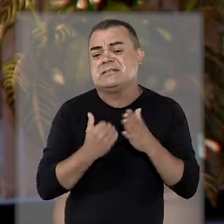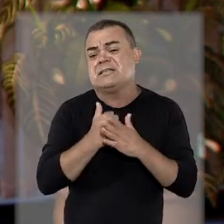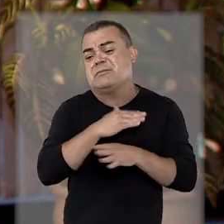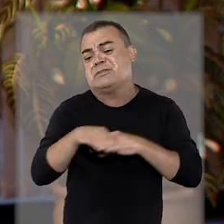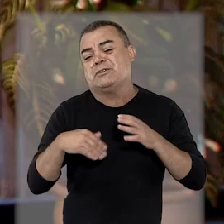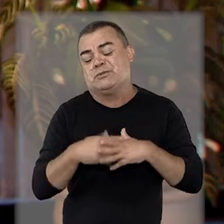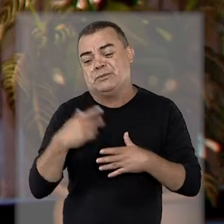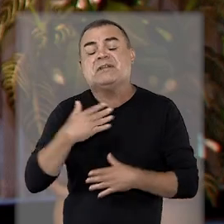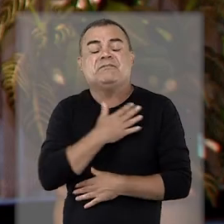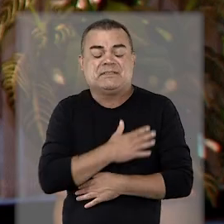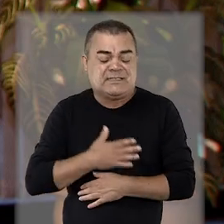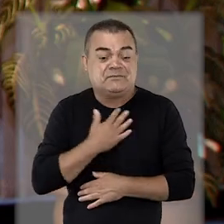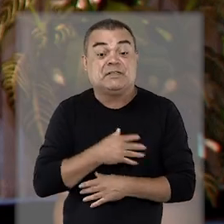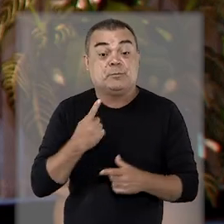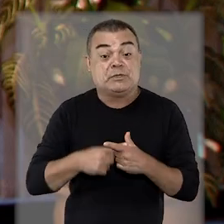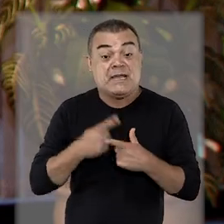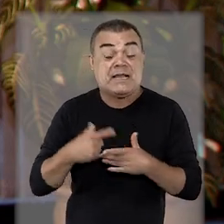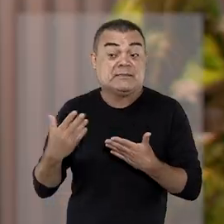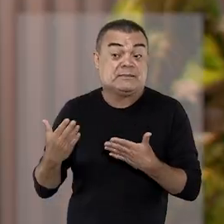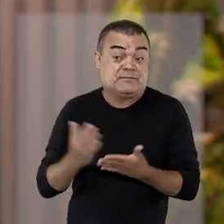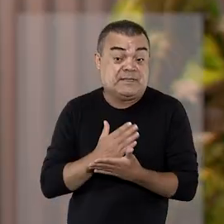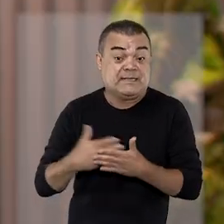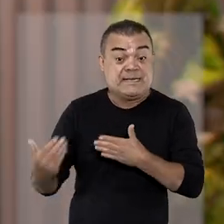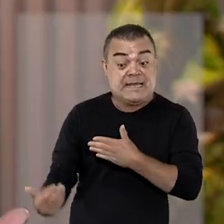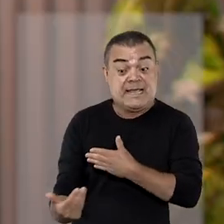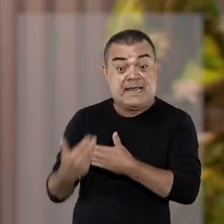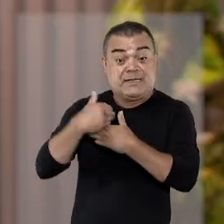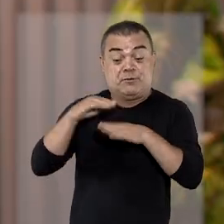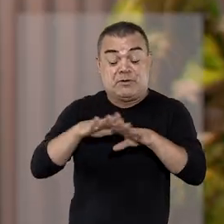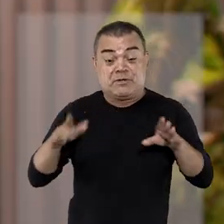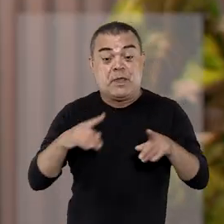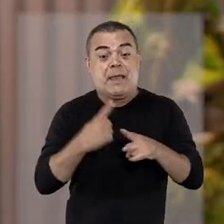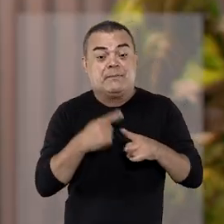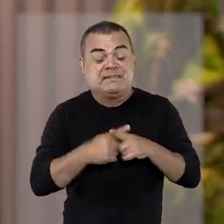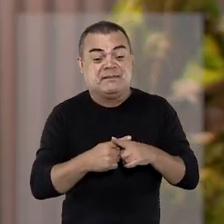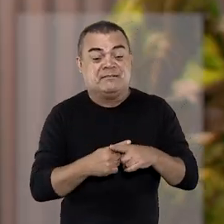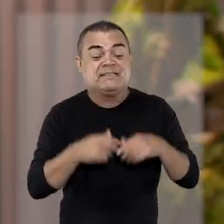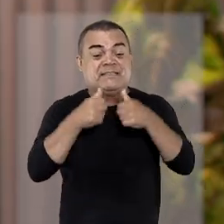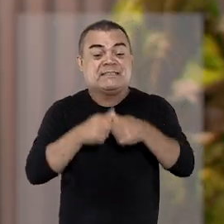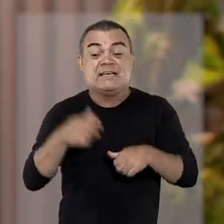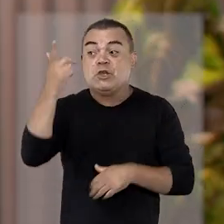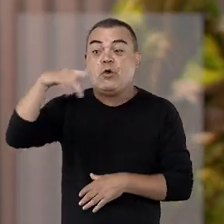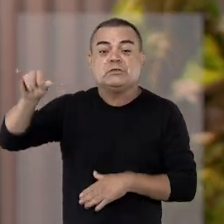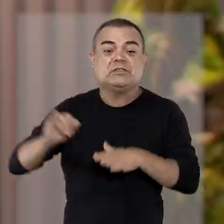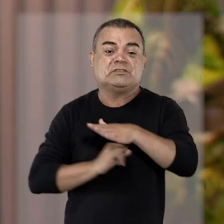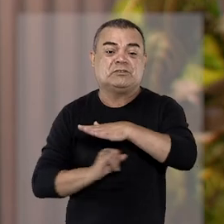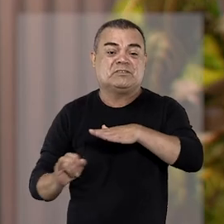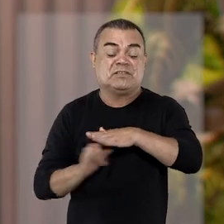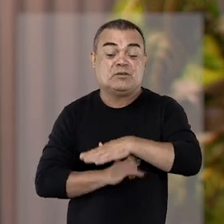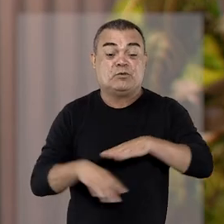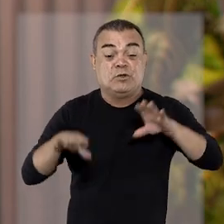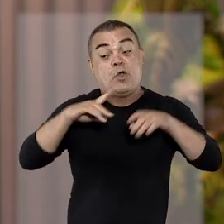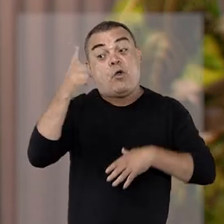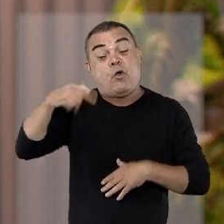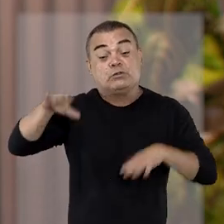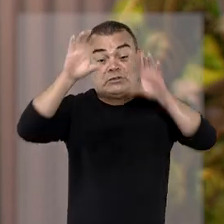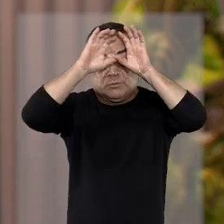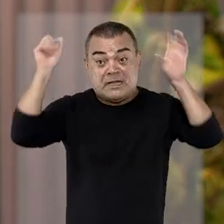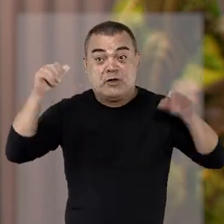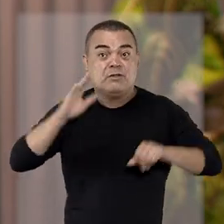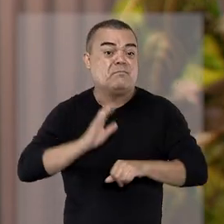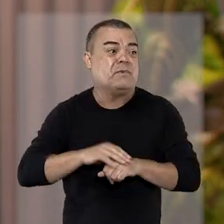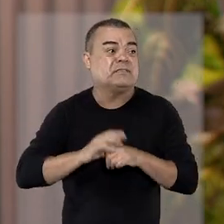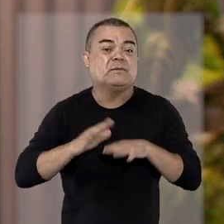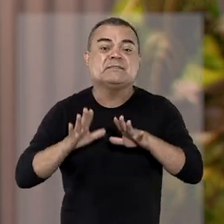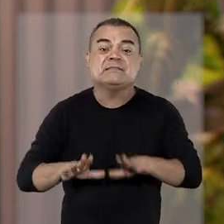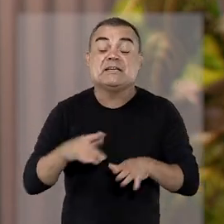e, acima de tudo, satisfeito. Porque, às vezes, eles entram no balcão achando que está em outra instituição, está em outro